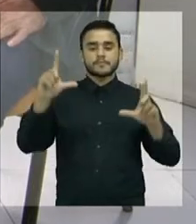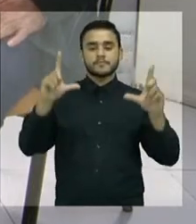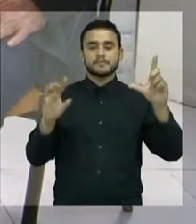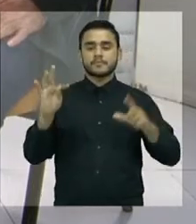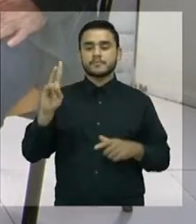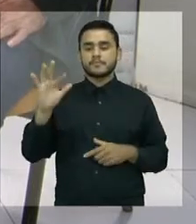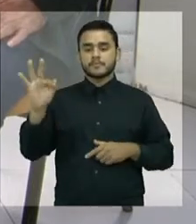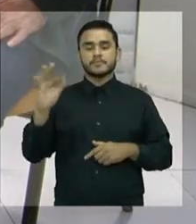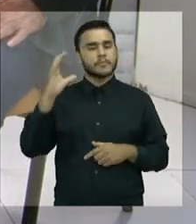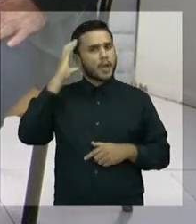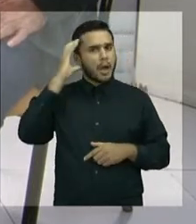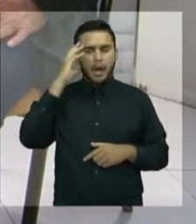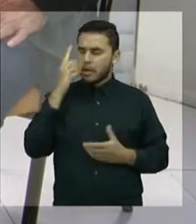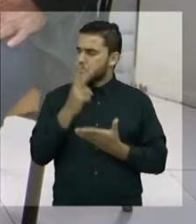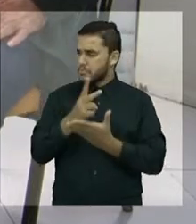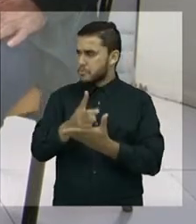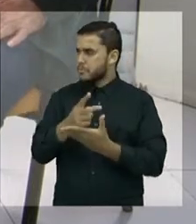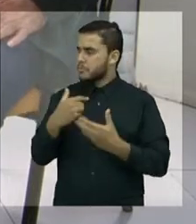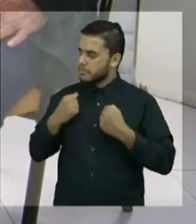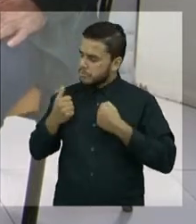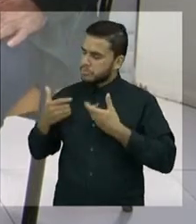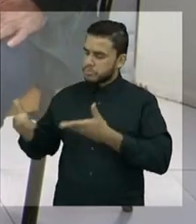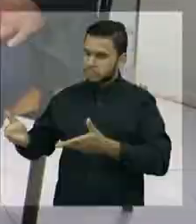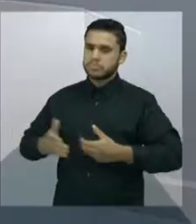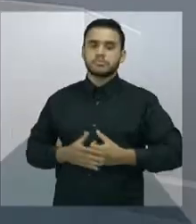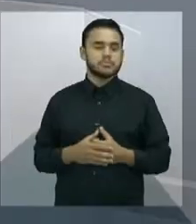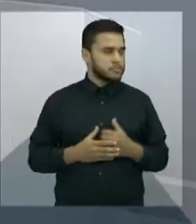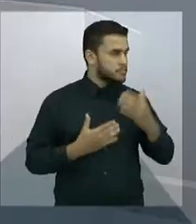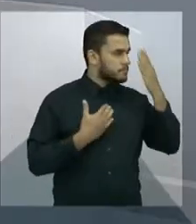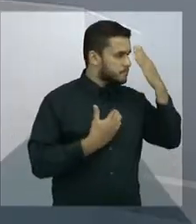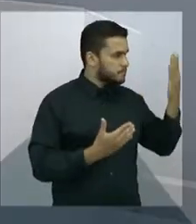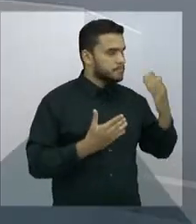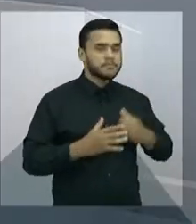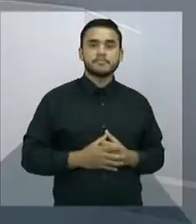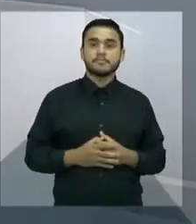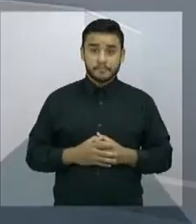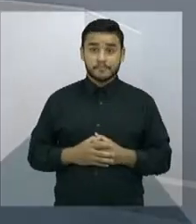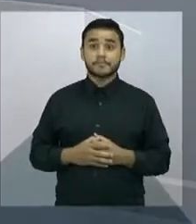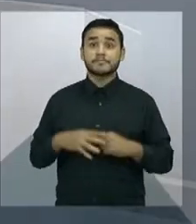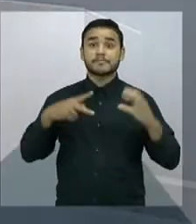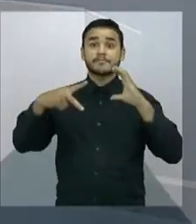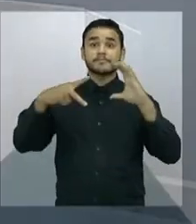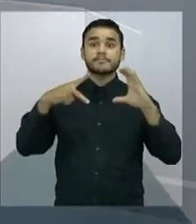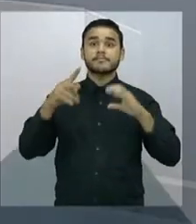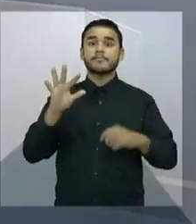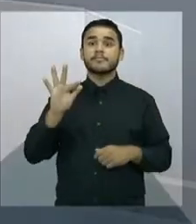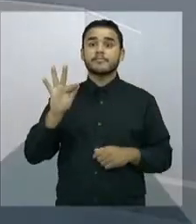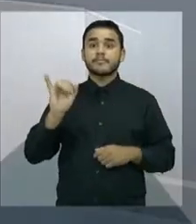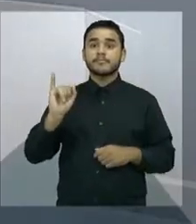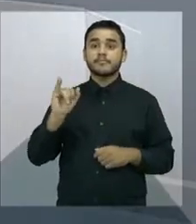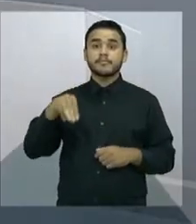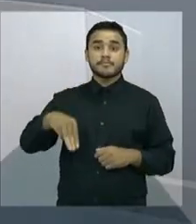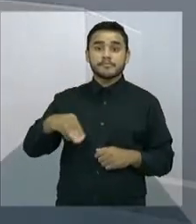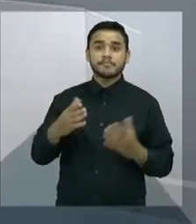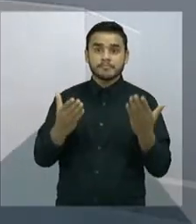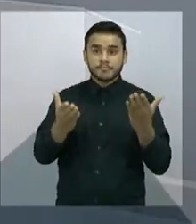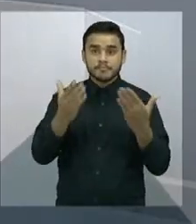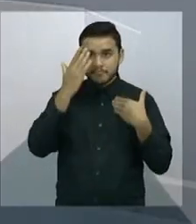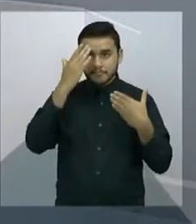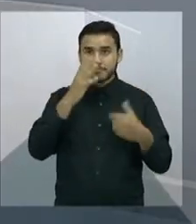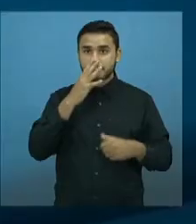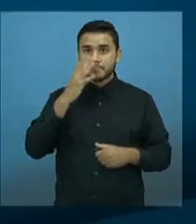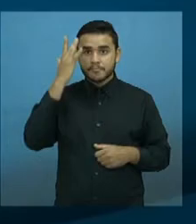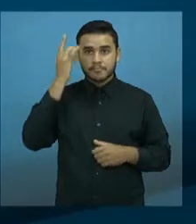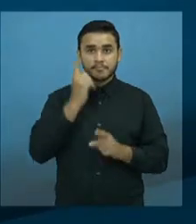própria rádio, estou à disposição. Está certo. Disponha. Muito obrigado. Plenário da Cidade termina aqui. Obrigado pela sua companhia